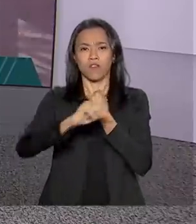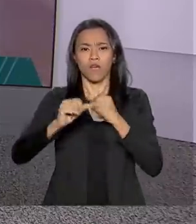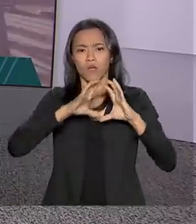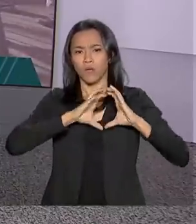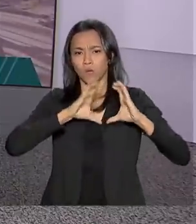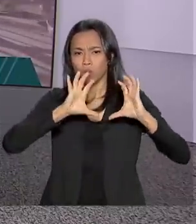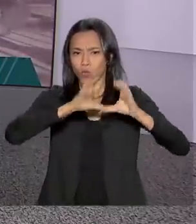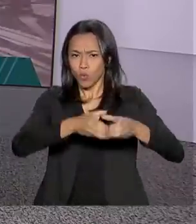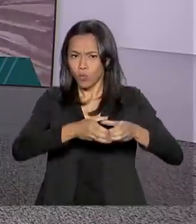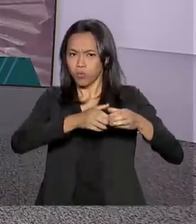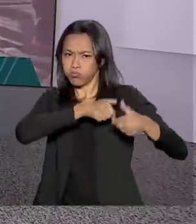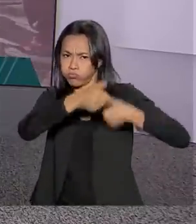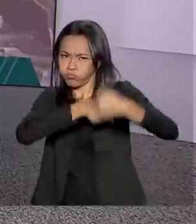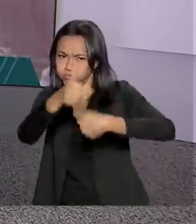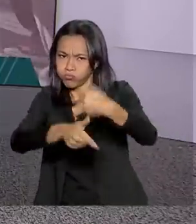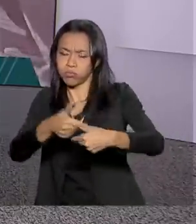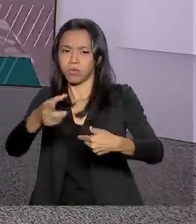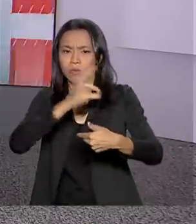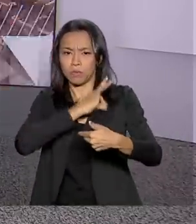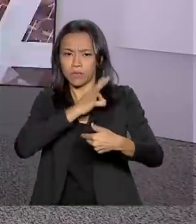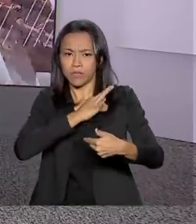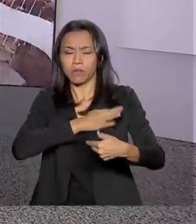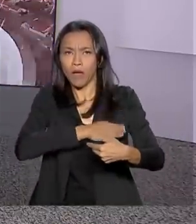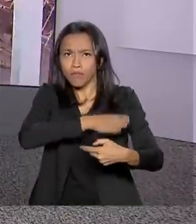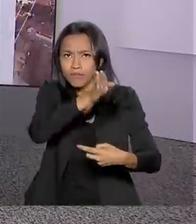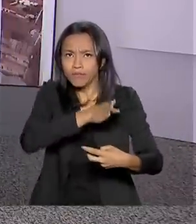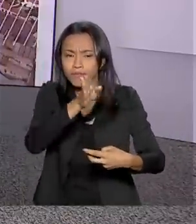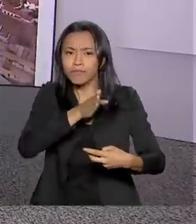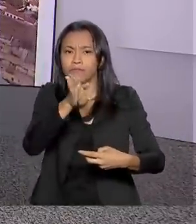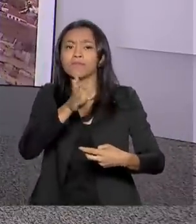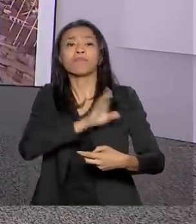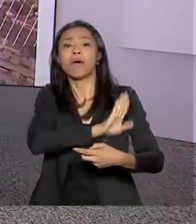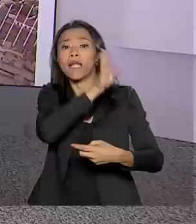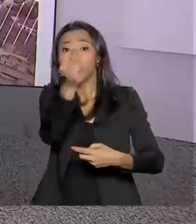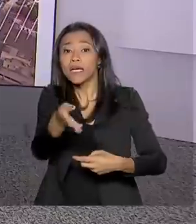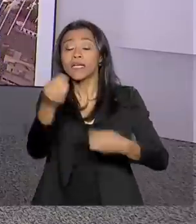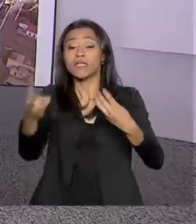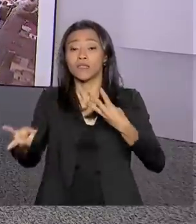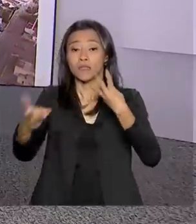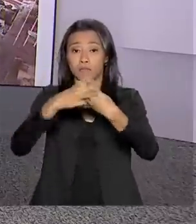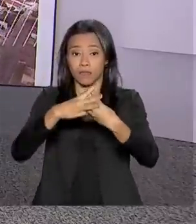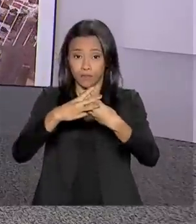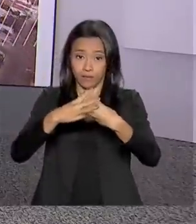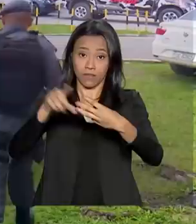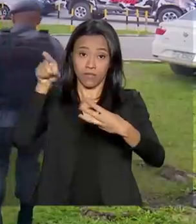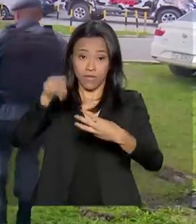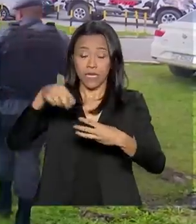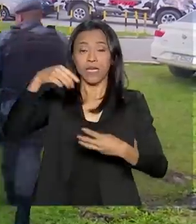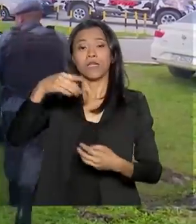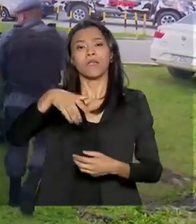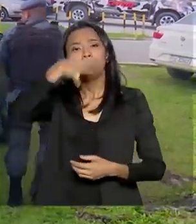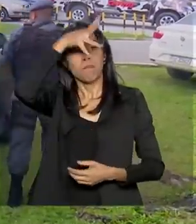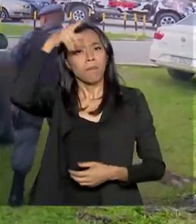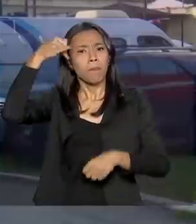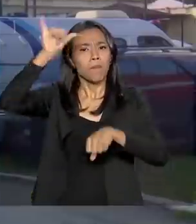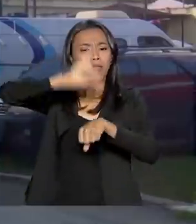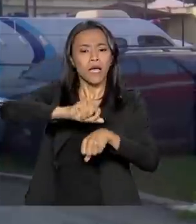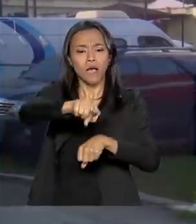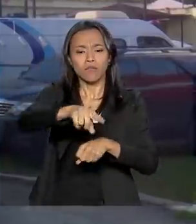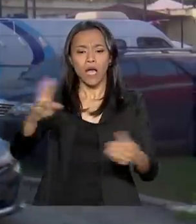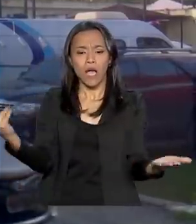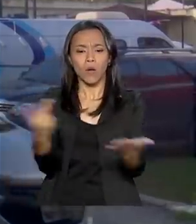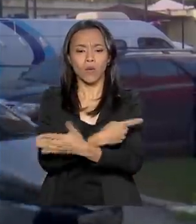-tarefa de intervenção penitenciária para atuar no Complexo Anísio Jobim, em Manaus. A unidade prisional foi palco de um